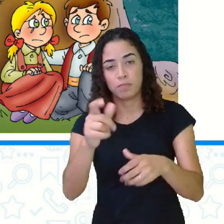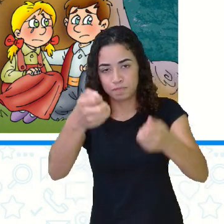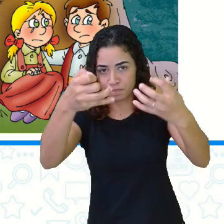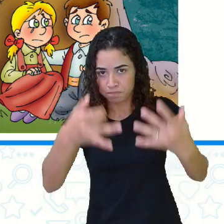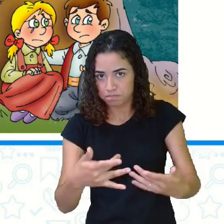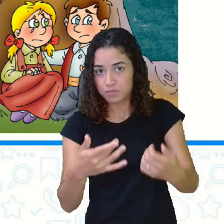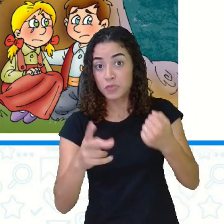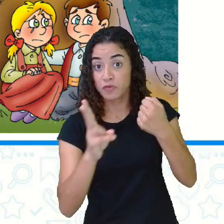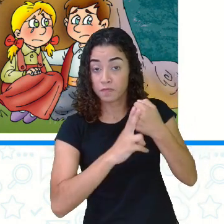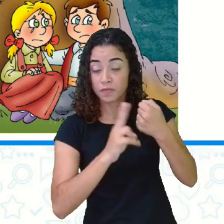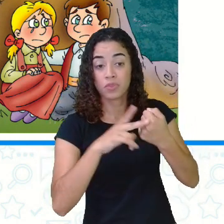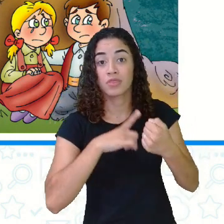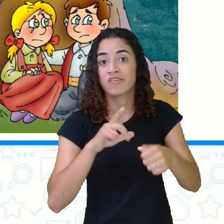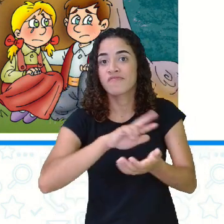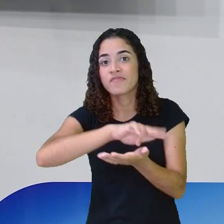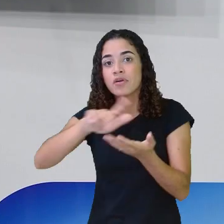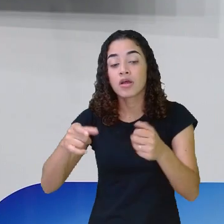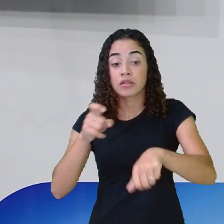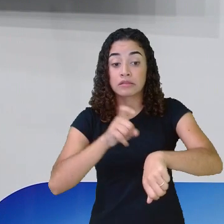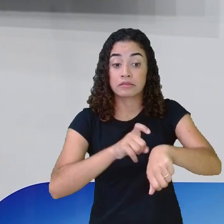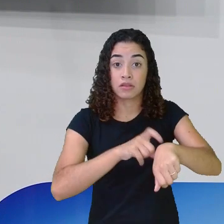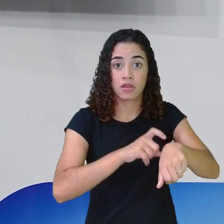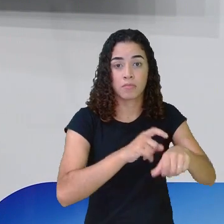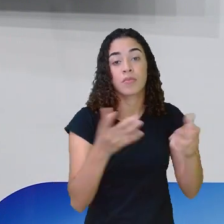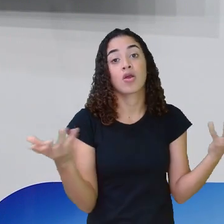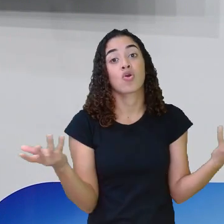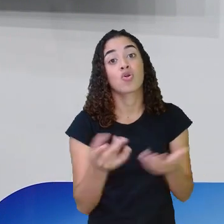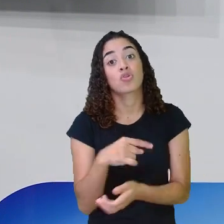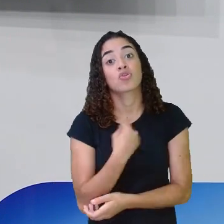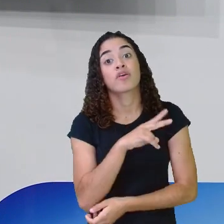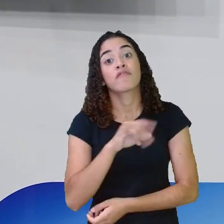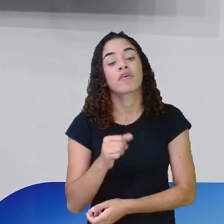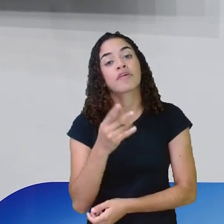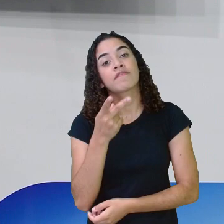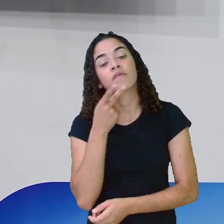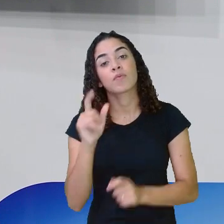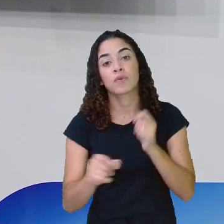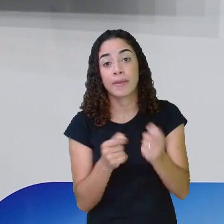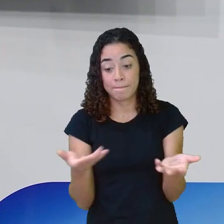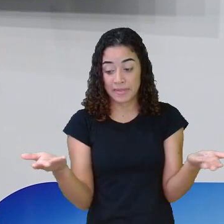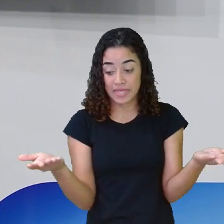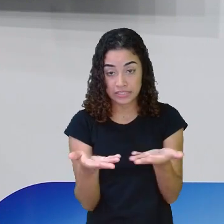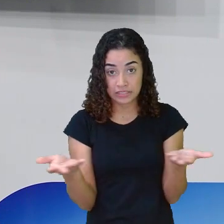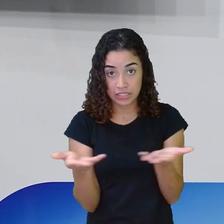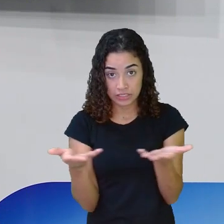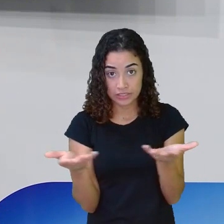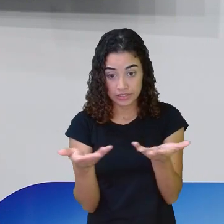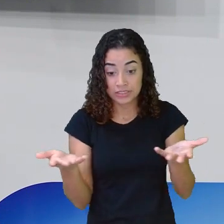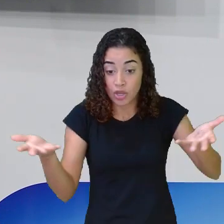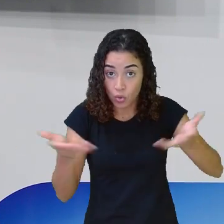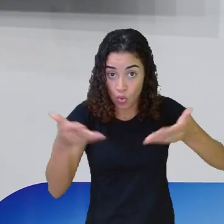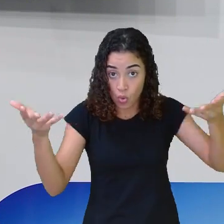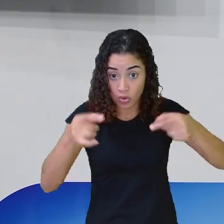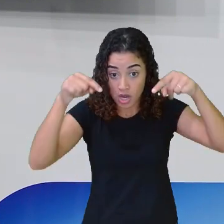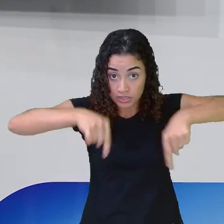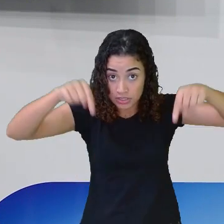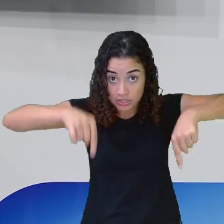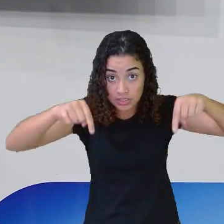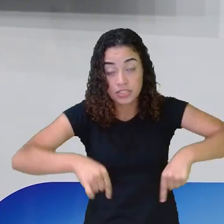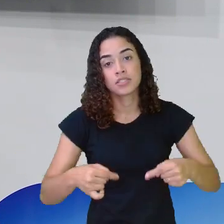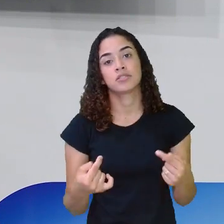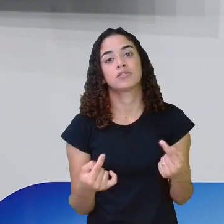eles têm vários tempos. Mas o principal que a gente vai trabalhar hoje é presente, que é o que está acontecendo agora.